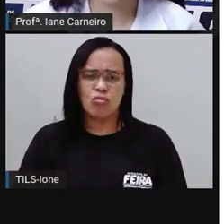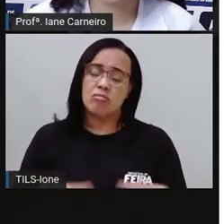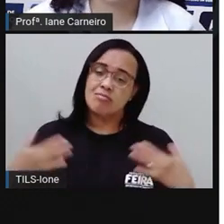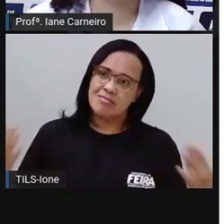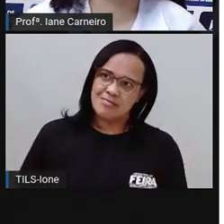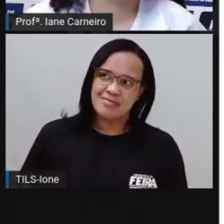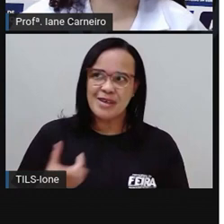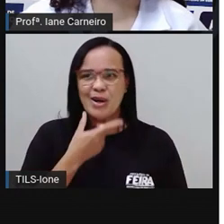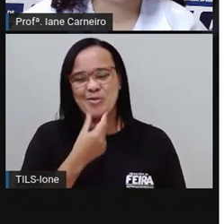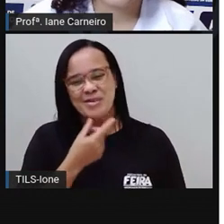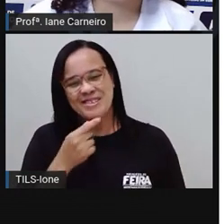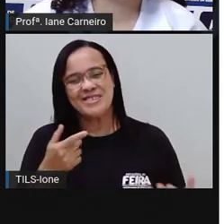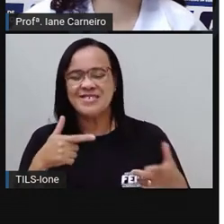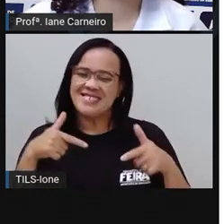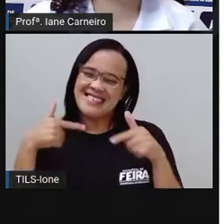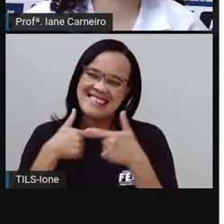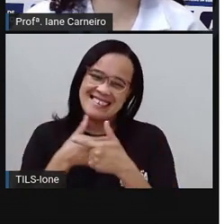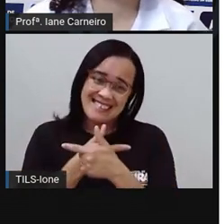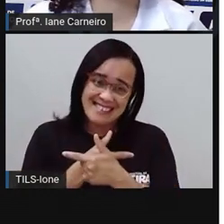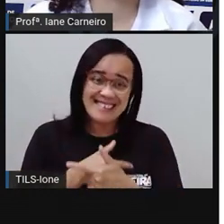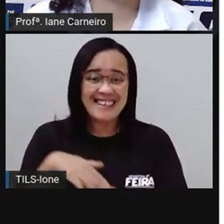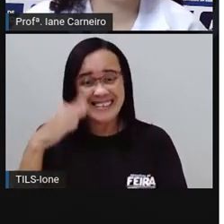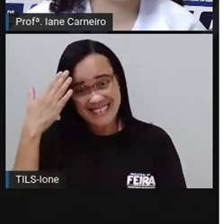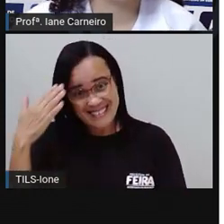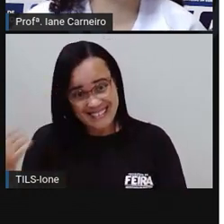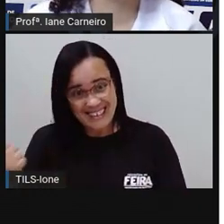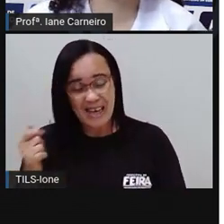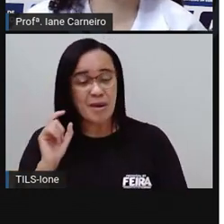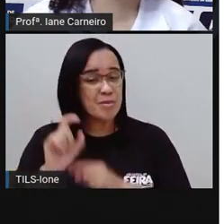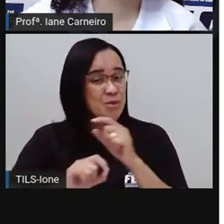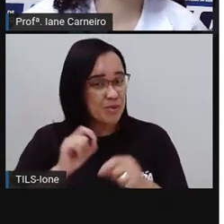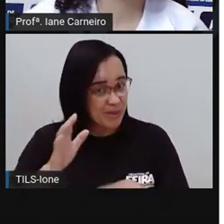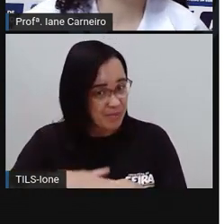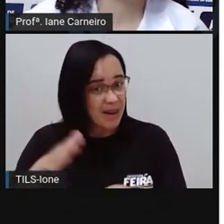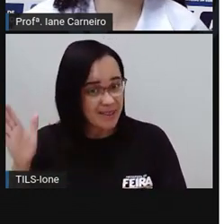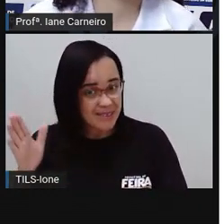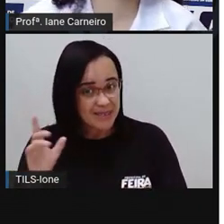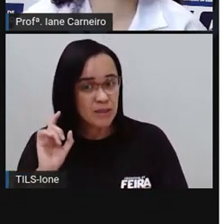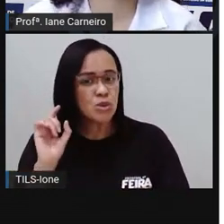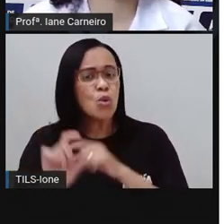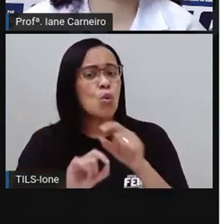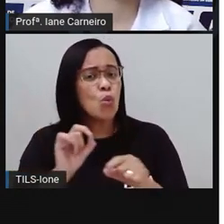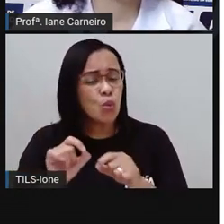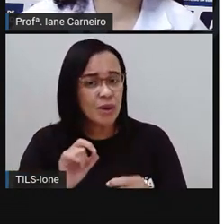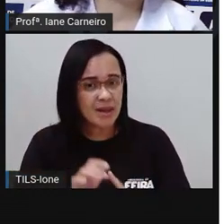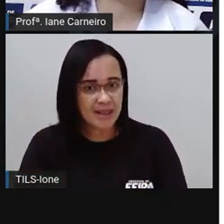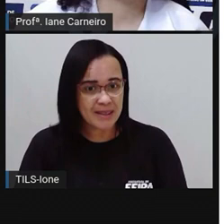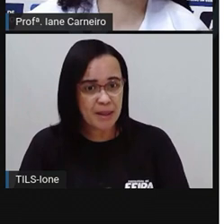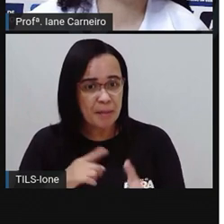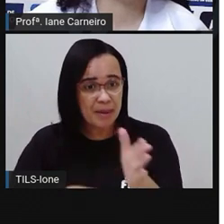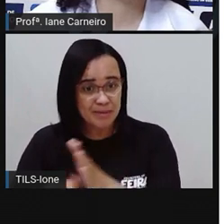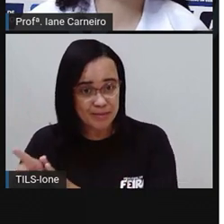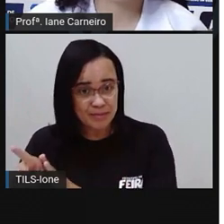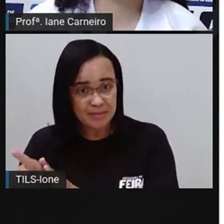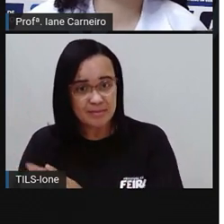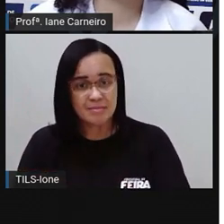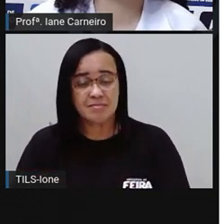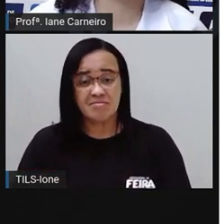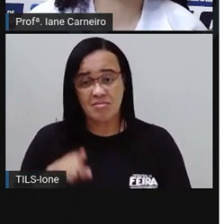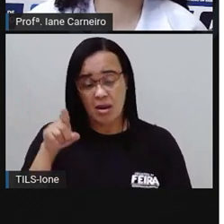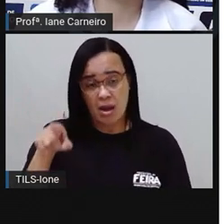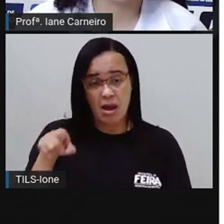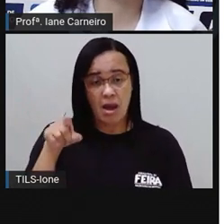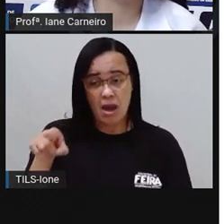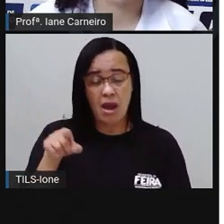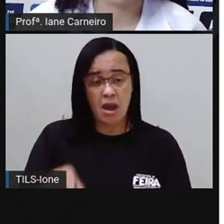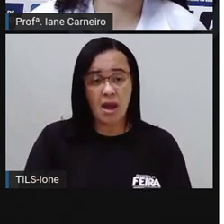deu um sorriso. Sabe o que mais que minha mãe falou? O que? Perguntou Theo. Ela disse que amanhã